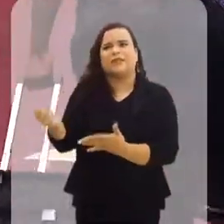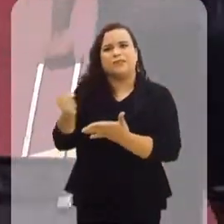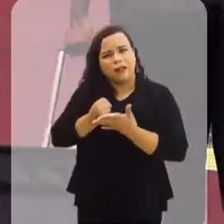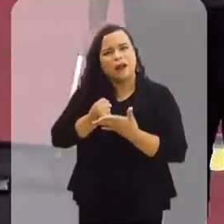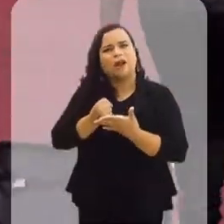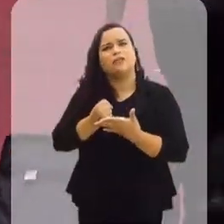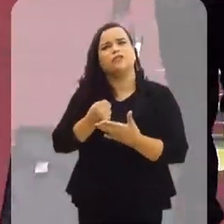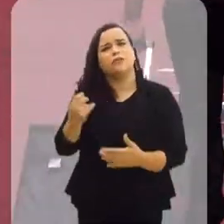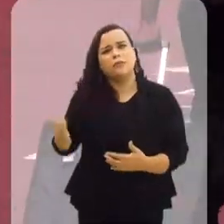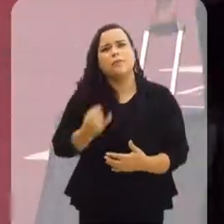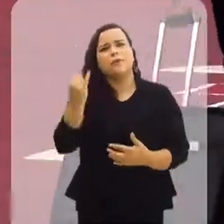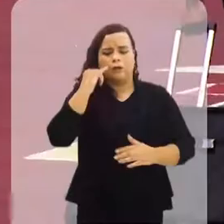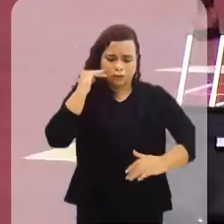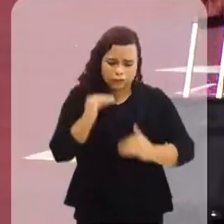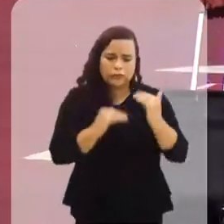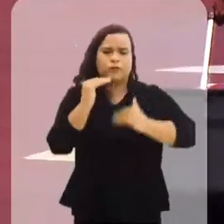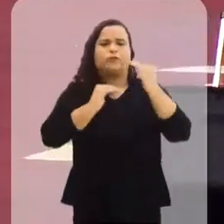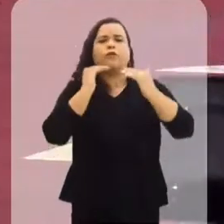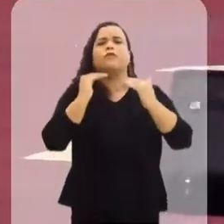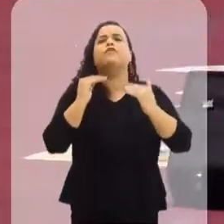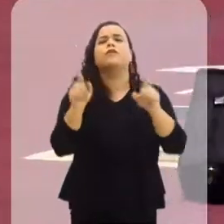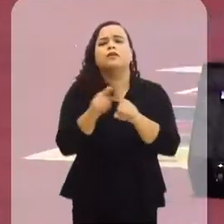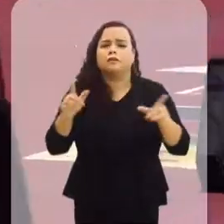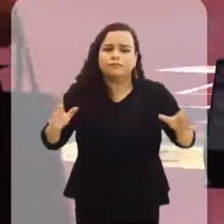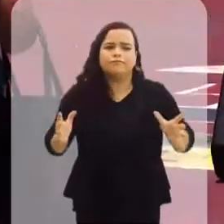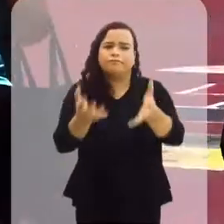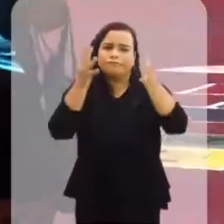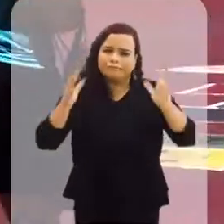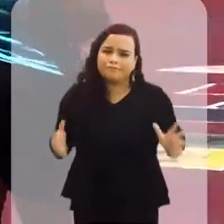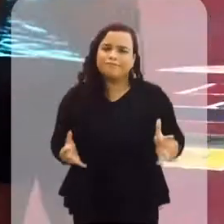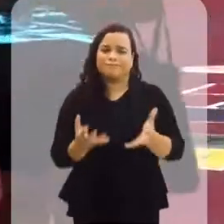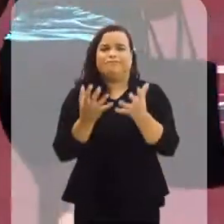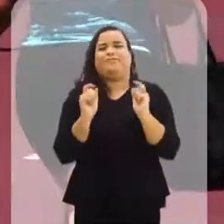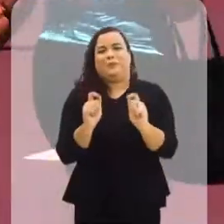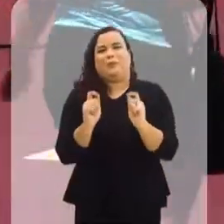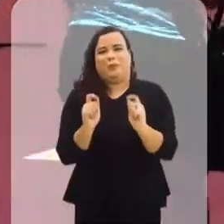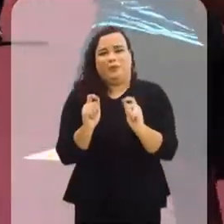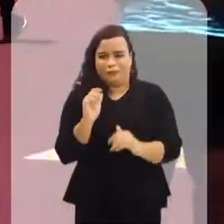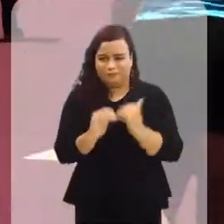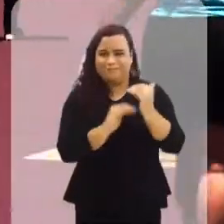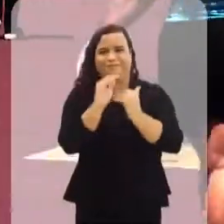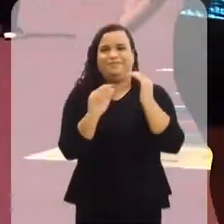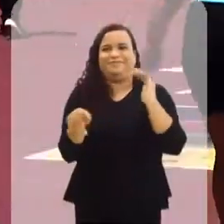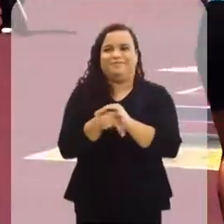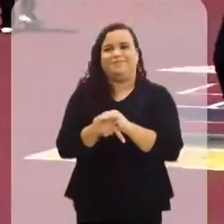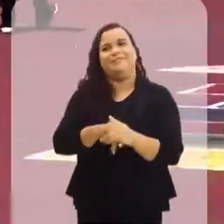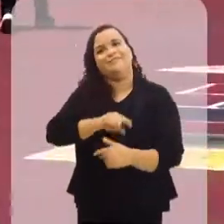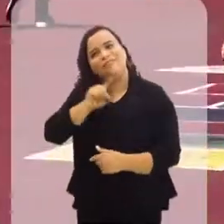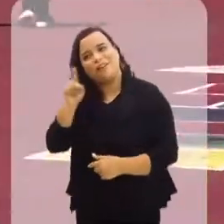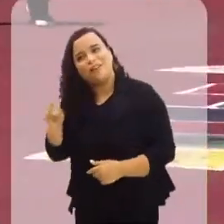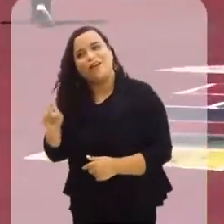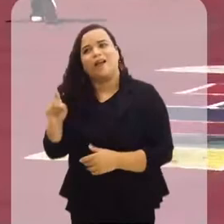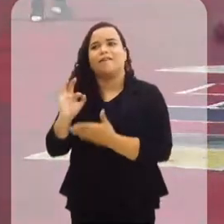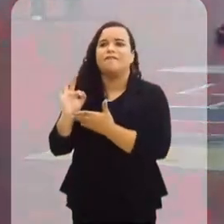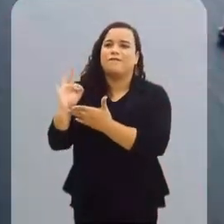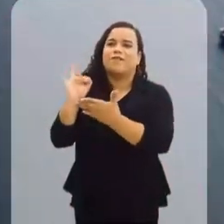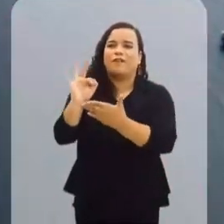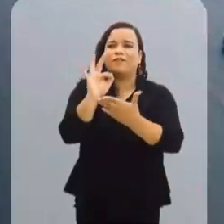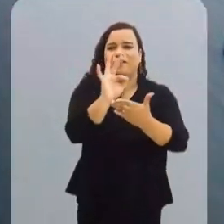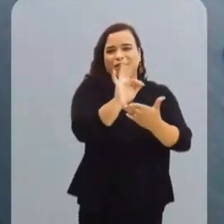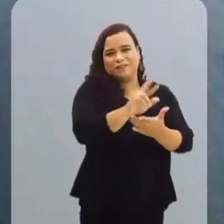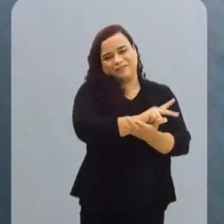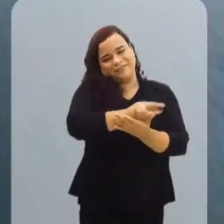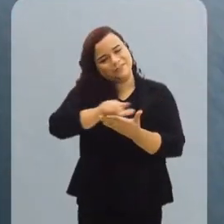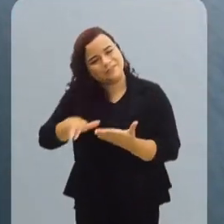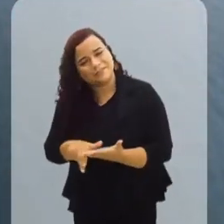traz a reboque a importância de nós desenvolvermos, incentivarmos o crescimento